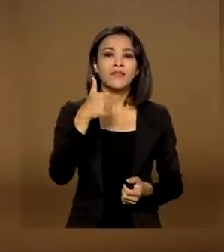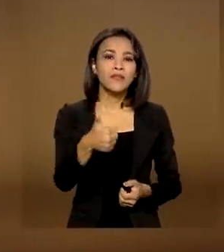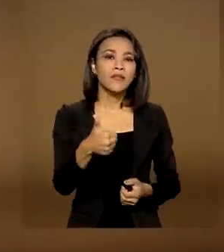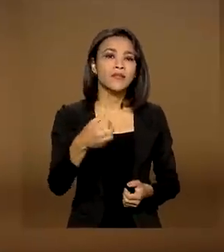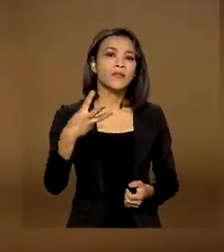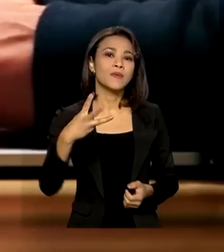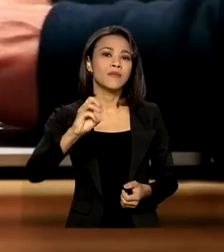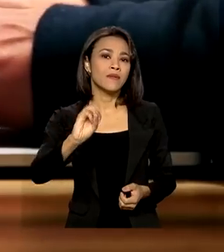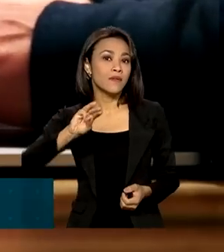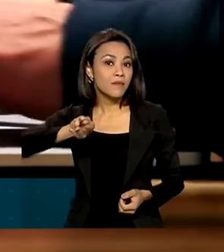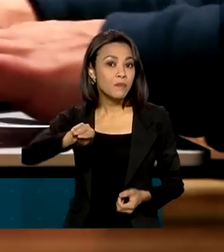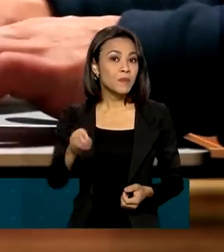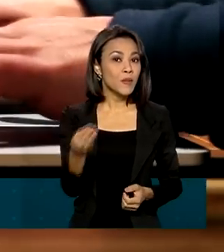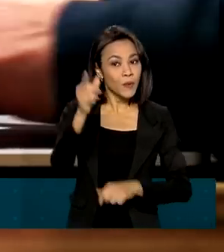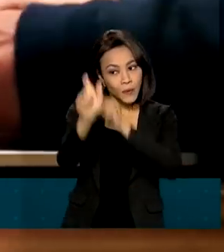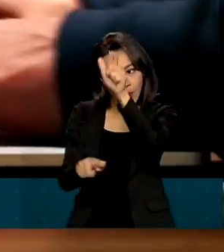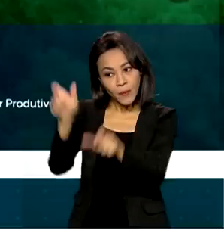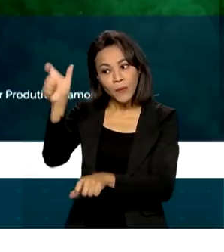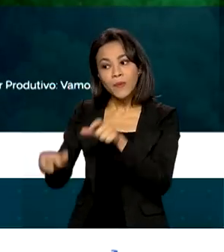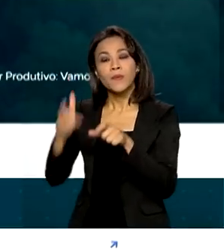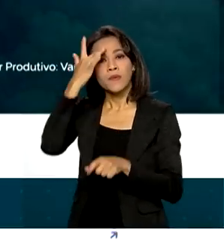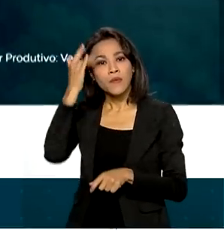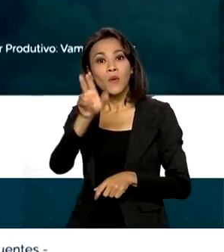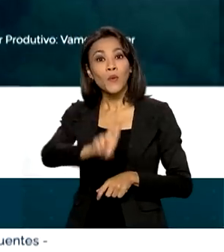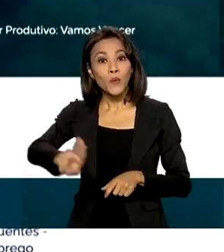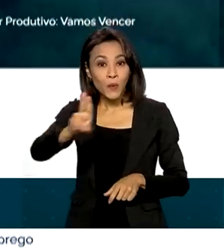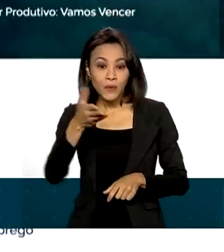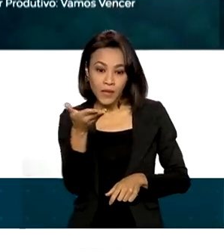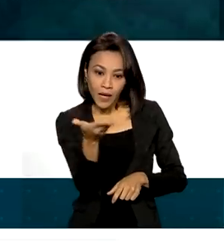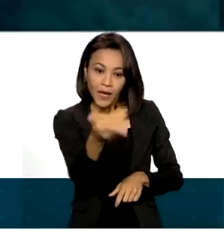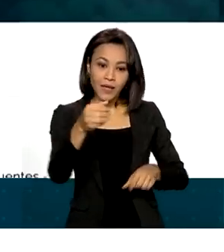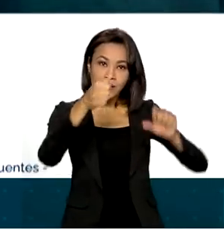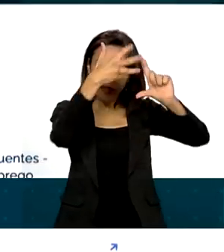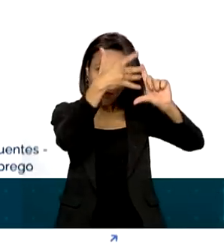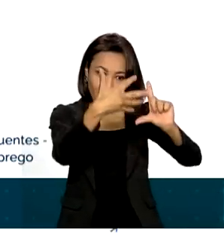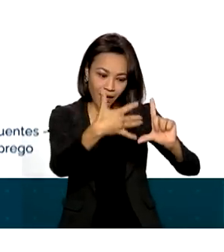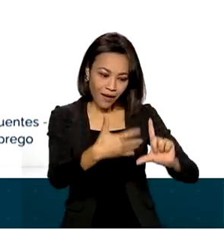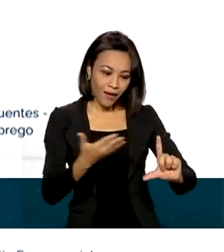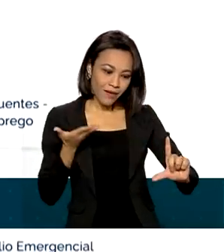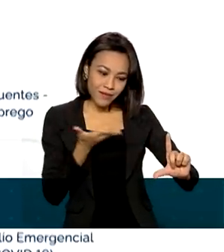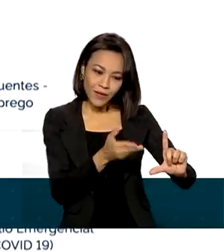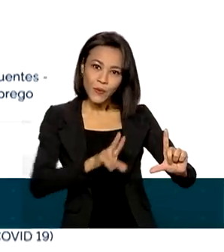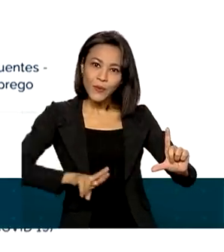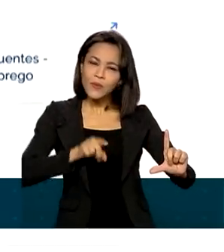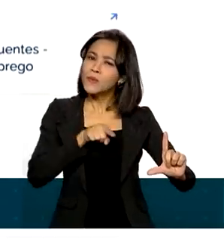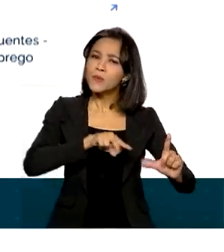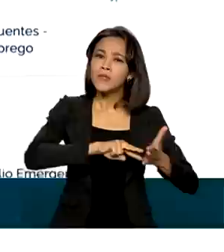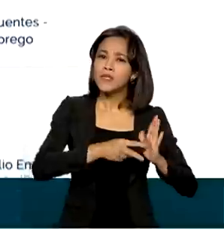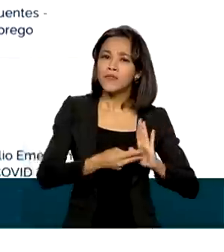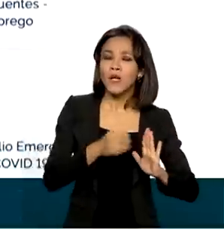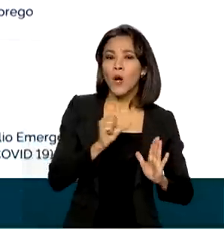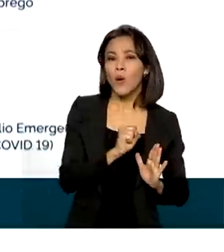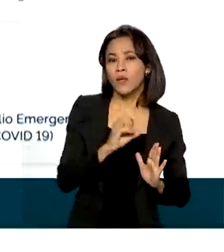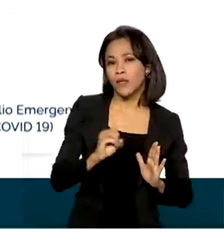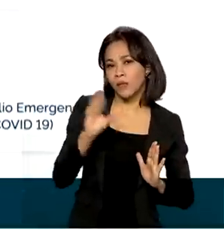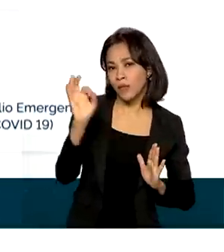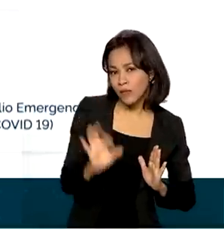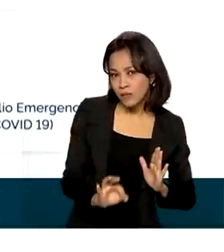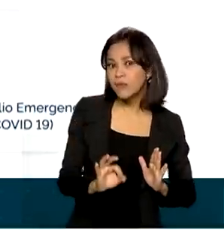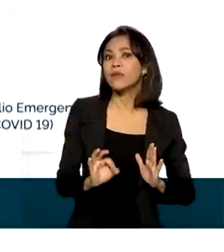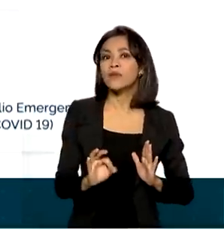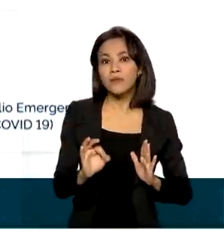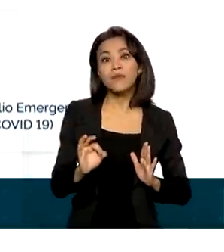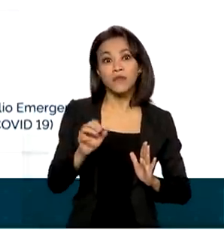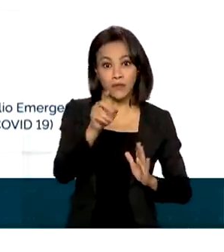milhões de brasileiros já utilizam o sistema gov.br, o que equivale a 80% da população acima de